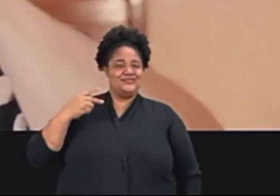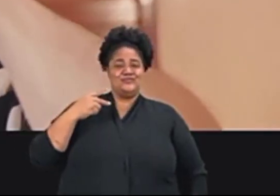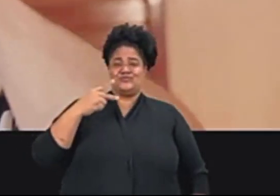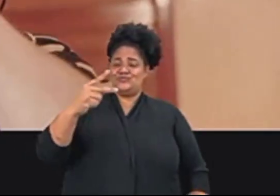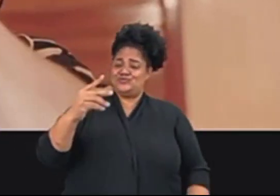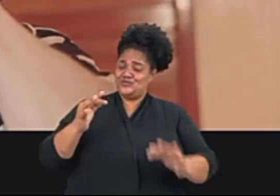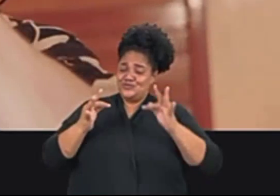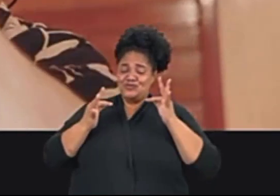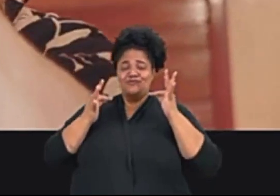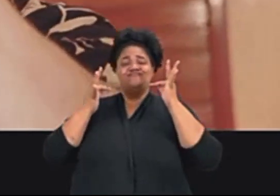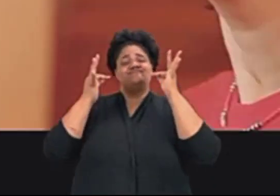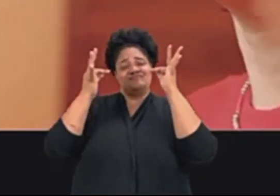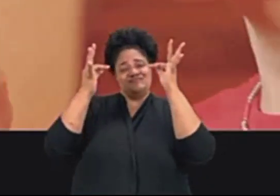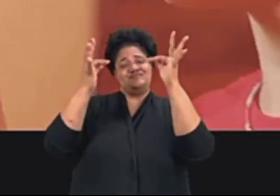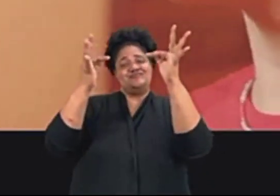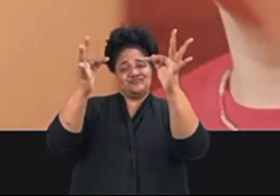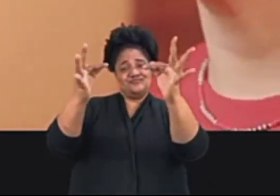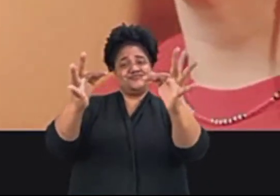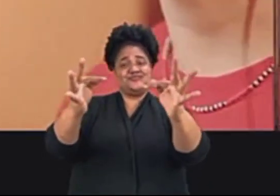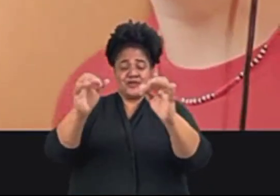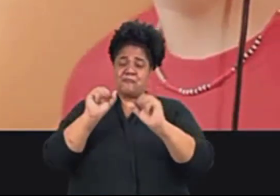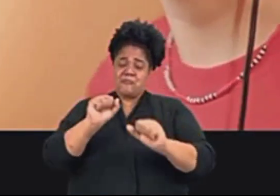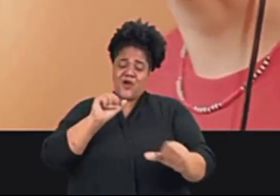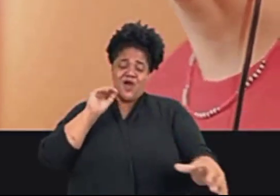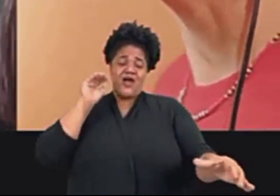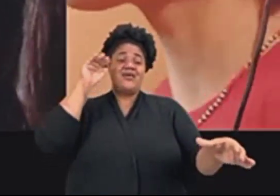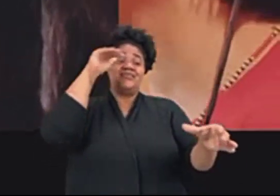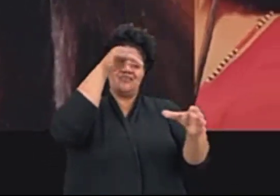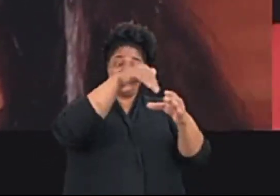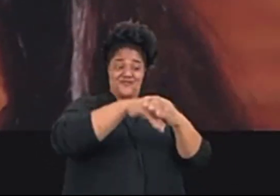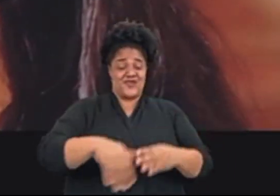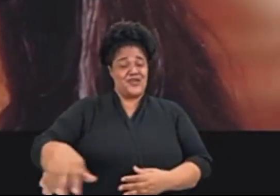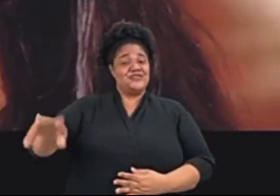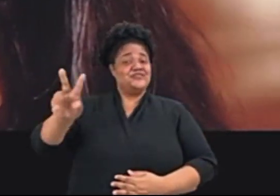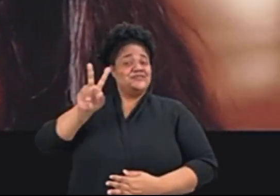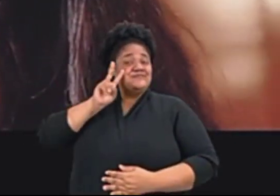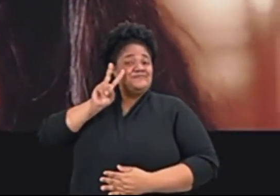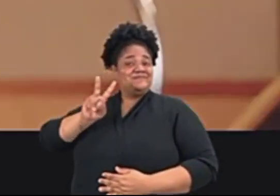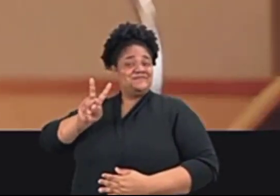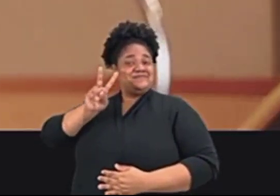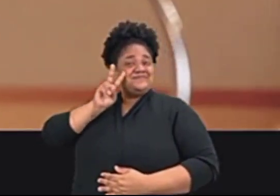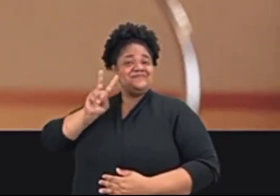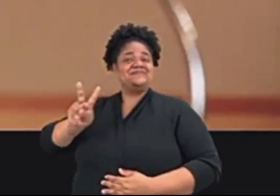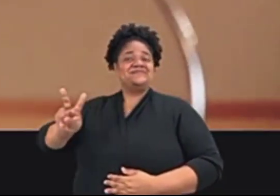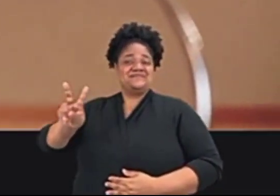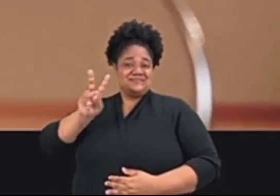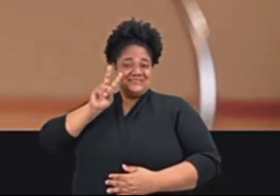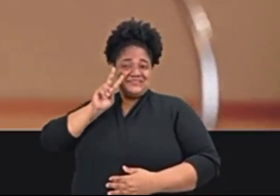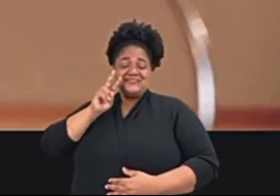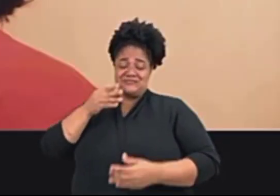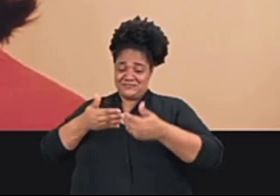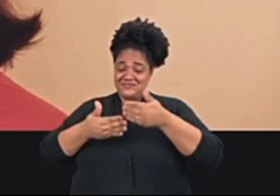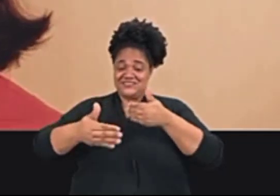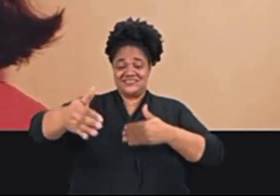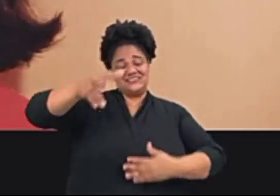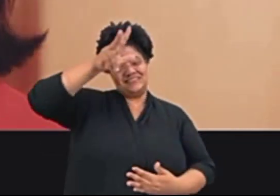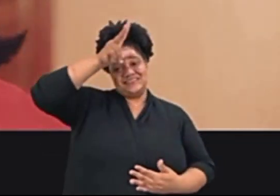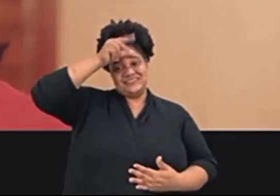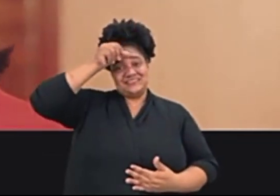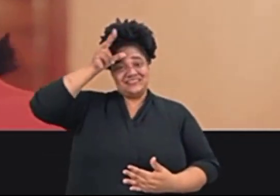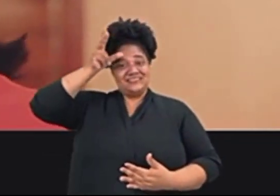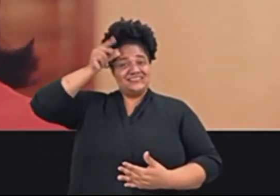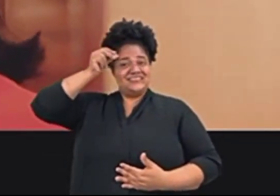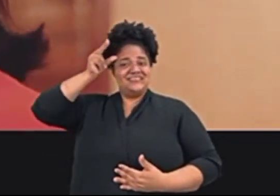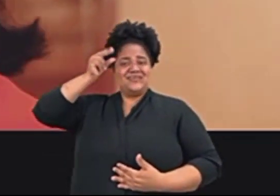define Votando em Vini, que é Vini eleito Nosso prefeito, Vinícius